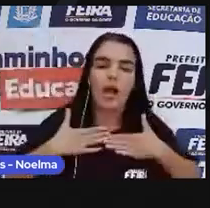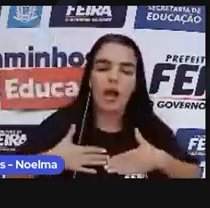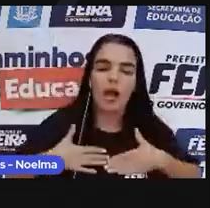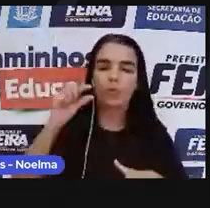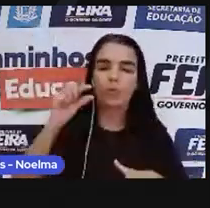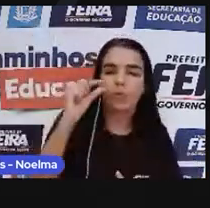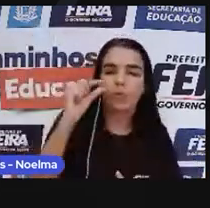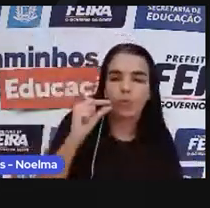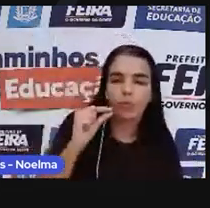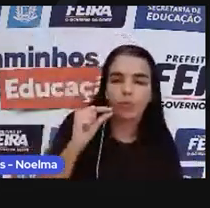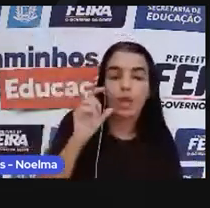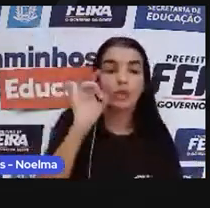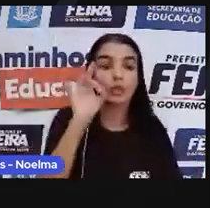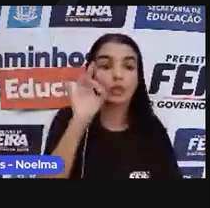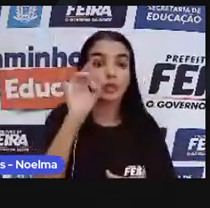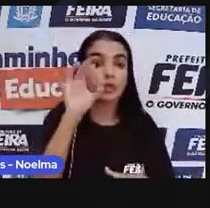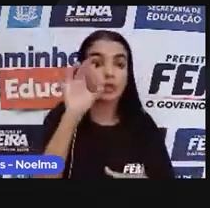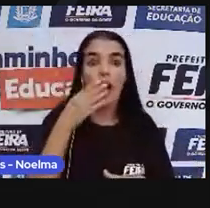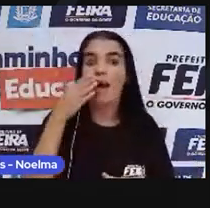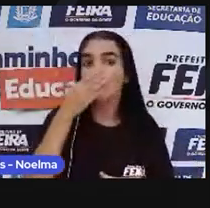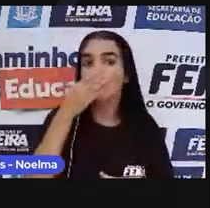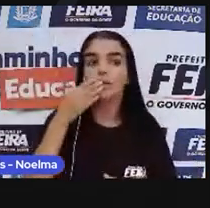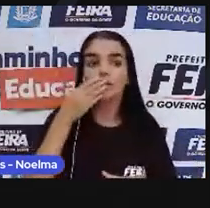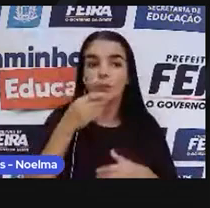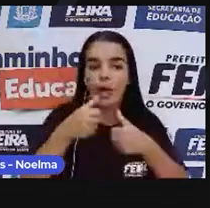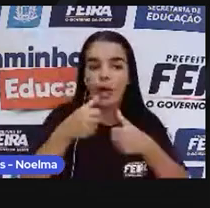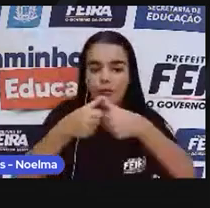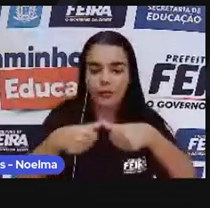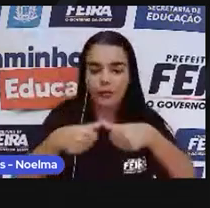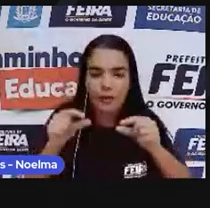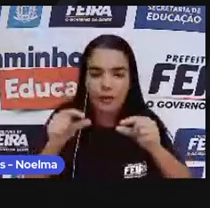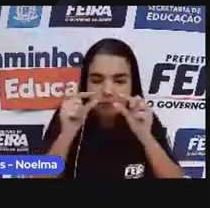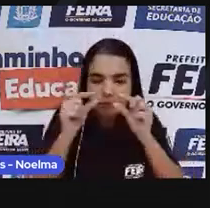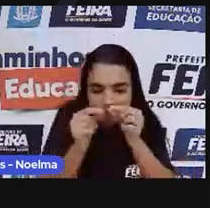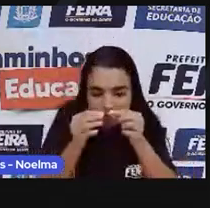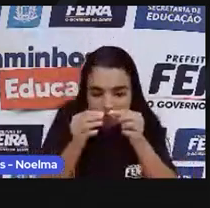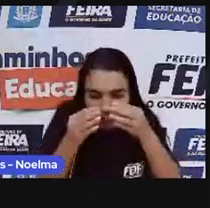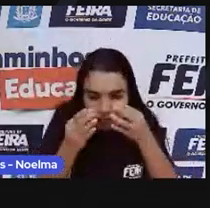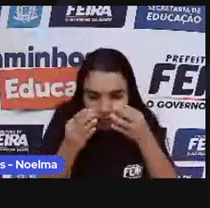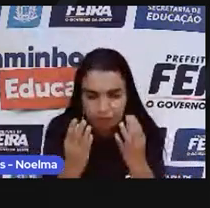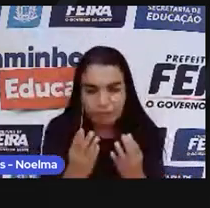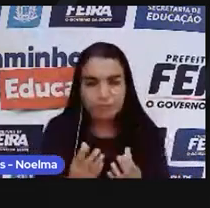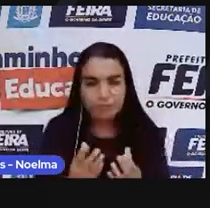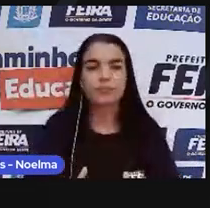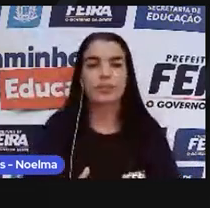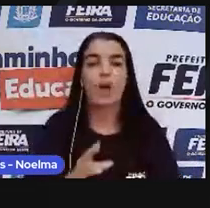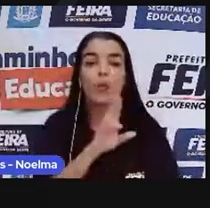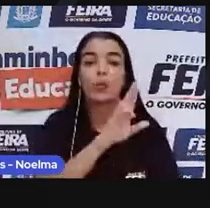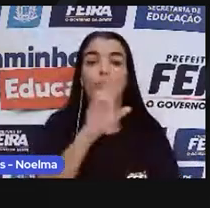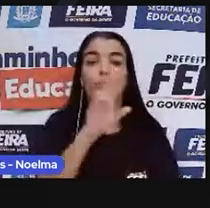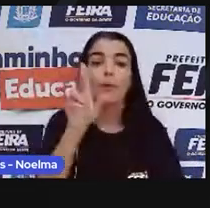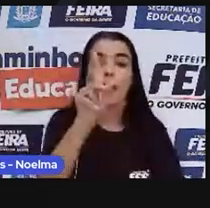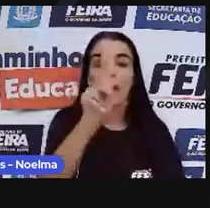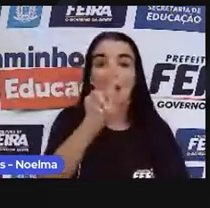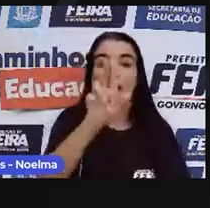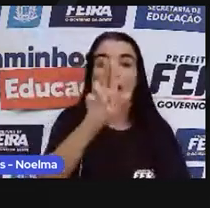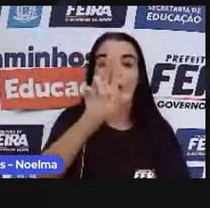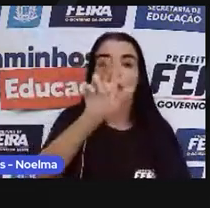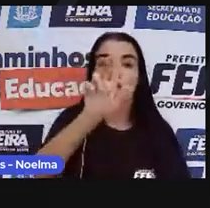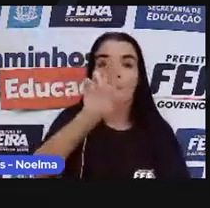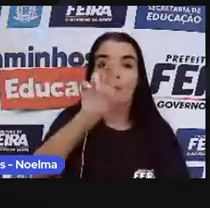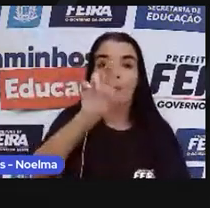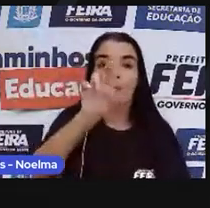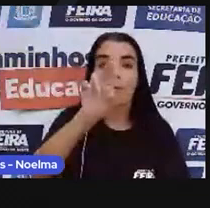apenas os cristais de açúcar ficassem no recipiente. Esse processo era chamado de purga, que significa